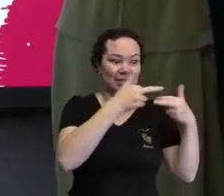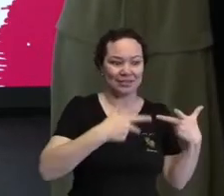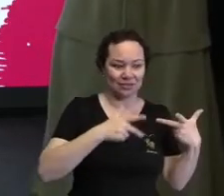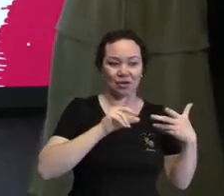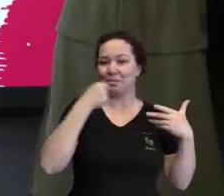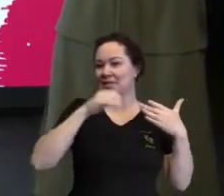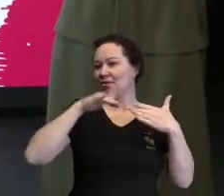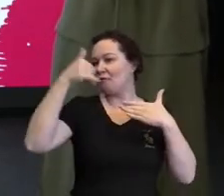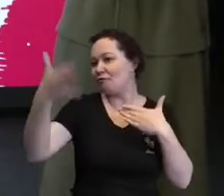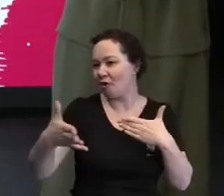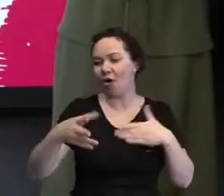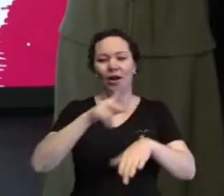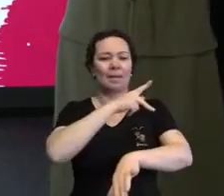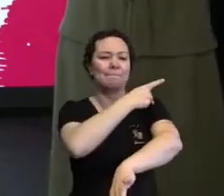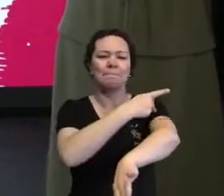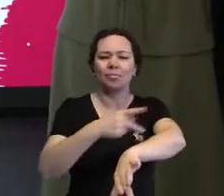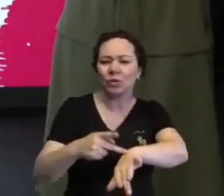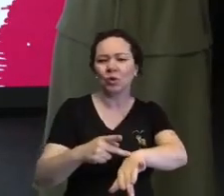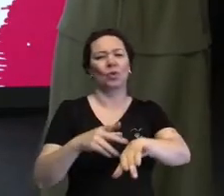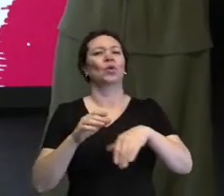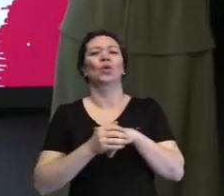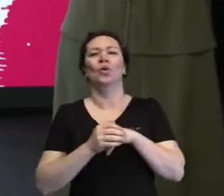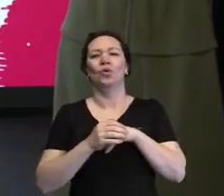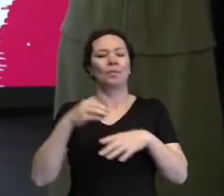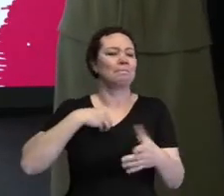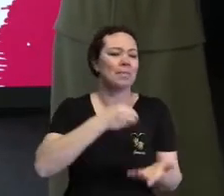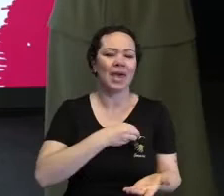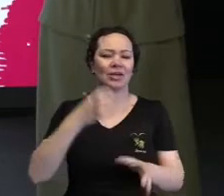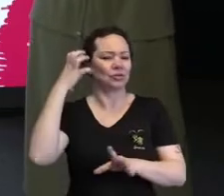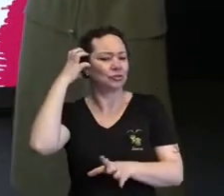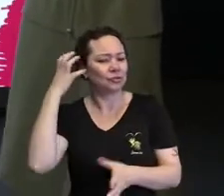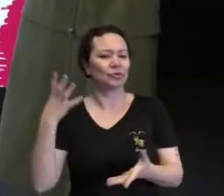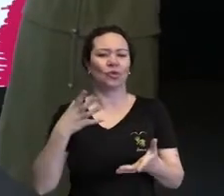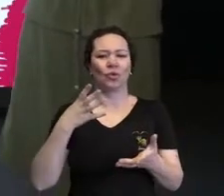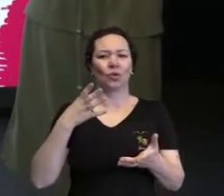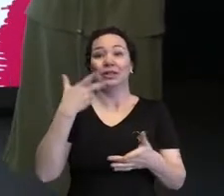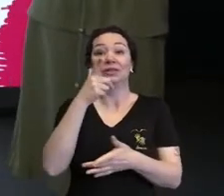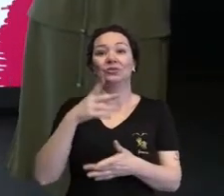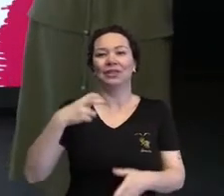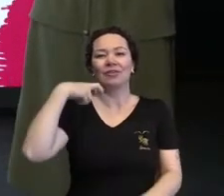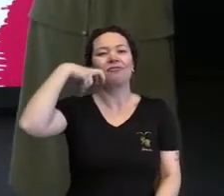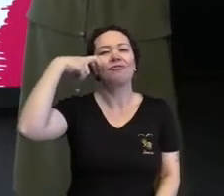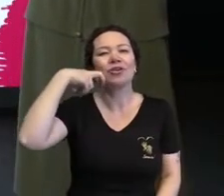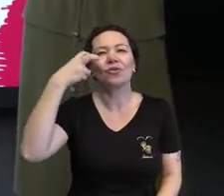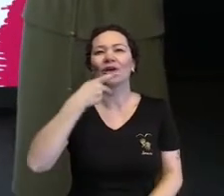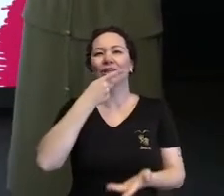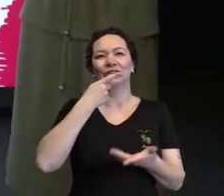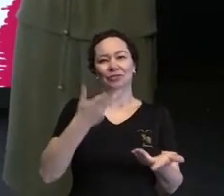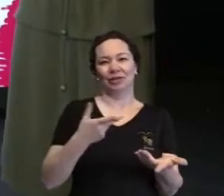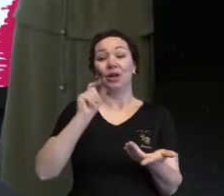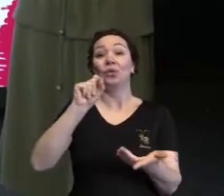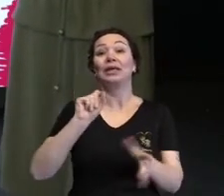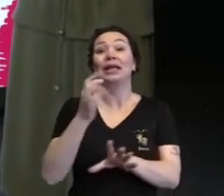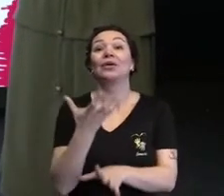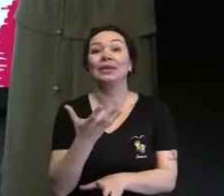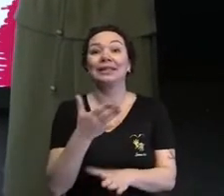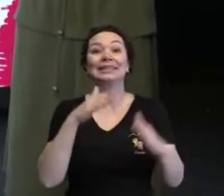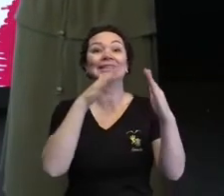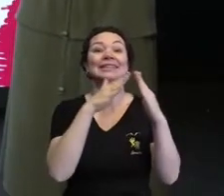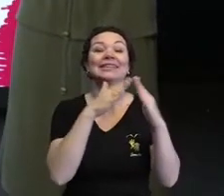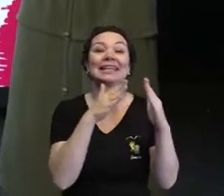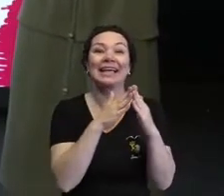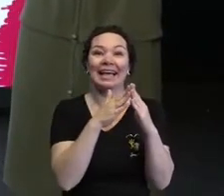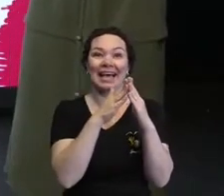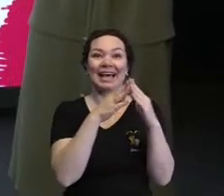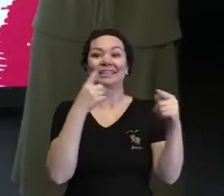com os pedagogos, com a neuropsicóloga, com a terapeuta, com a Fono. Não tenham vergonha de falar o que está acontecendo em casa, porque,